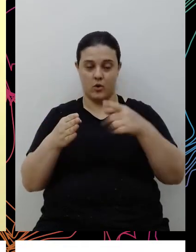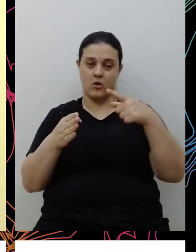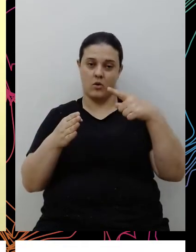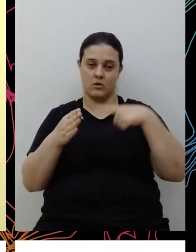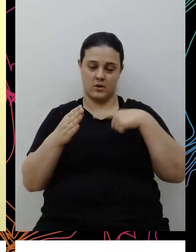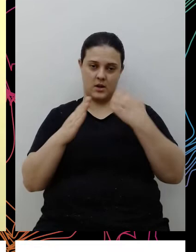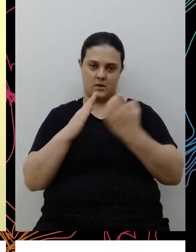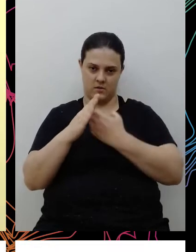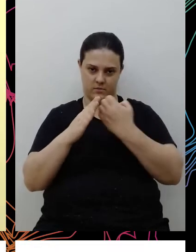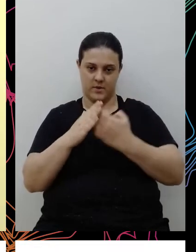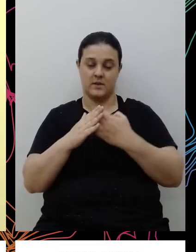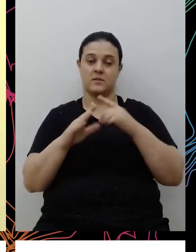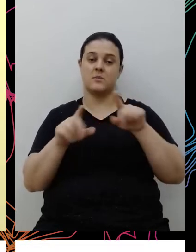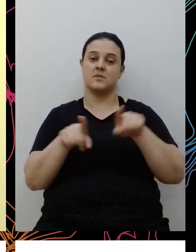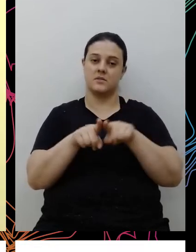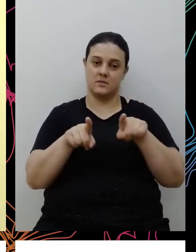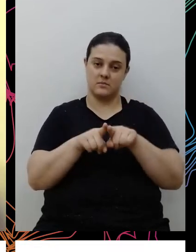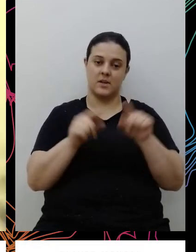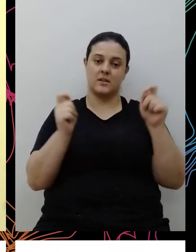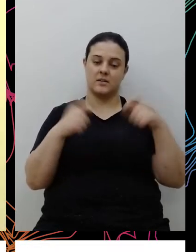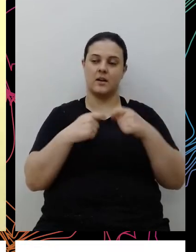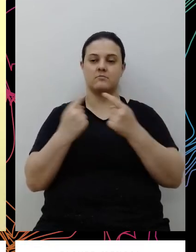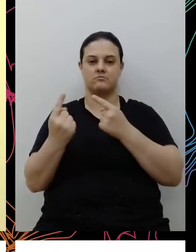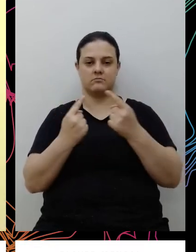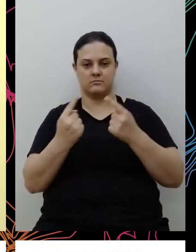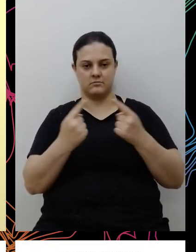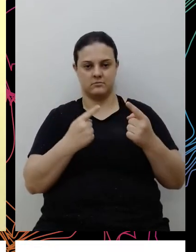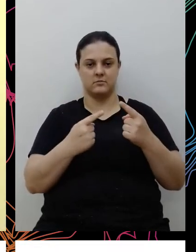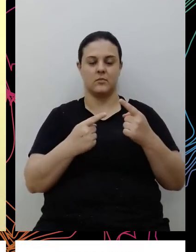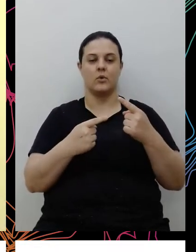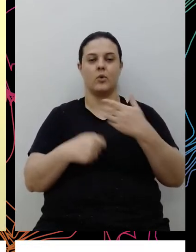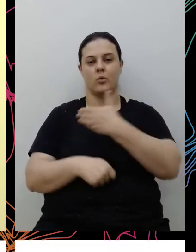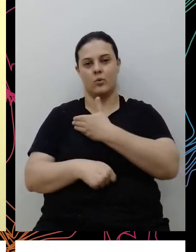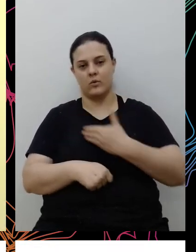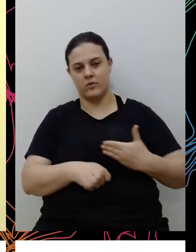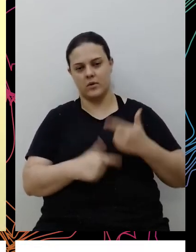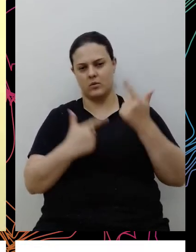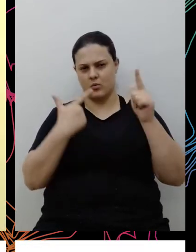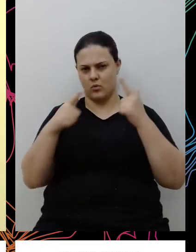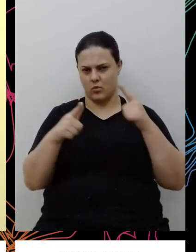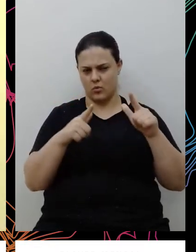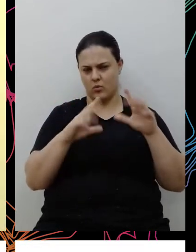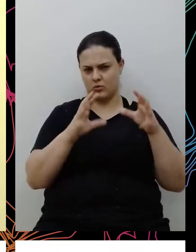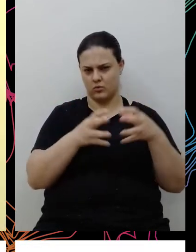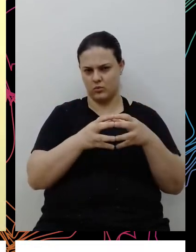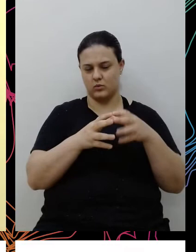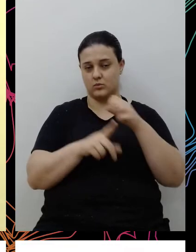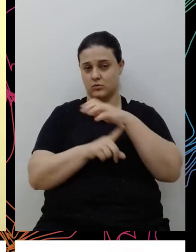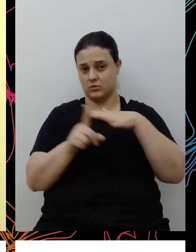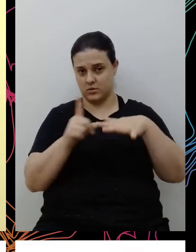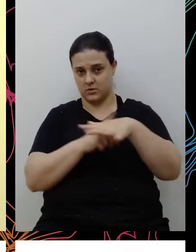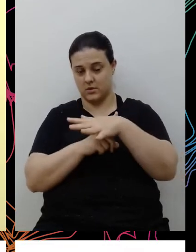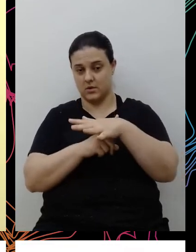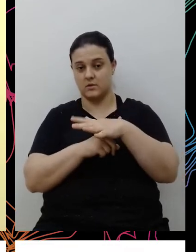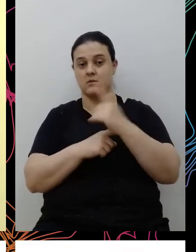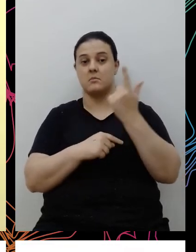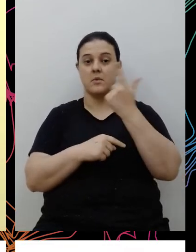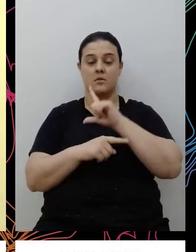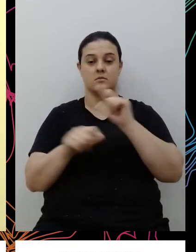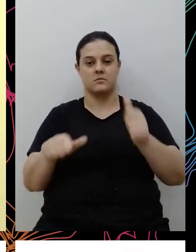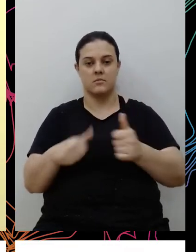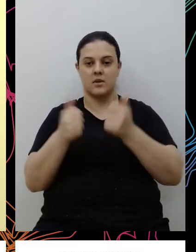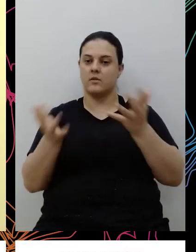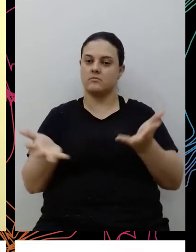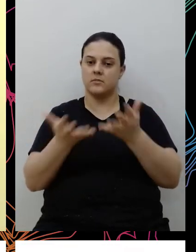a gente sempre traz para o ambiente de discussão poder público, outras organizações, sociedade civil, para potencializar as nossas